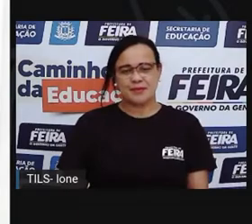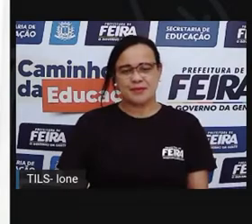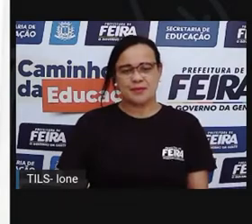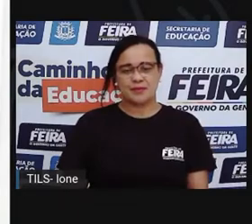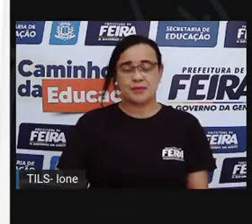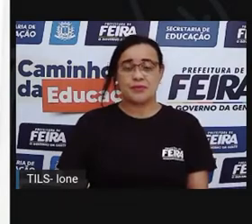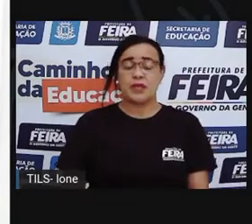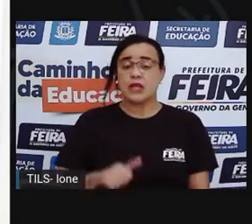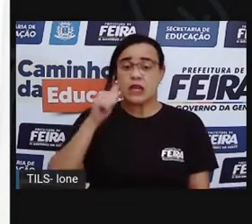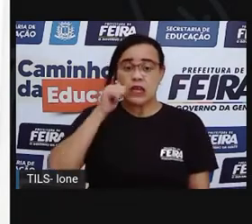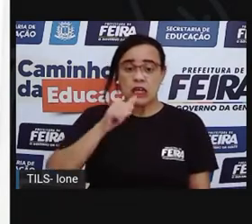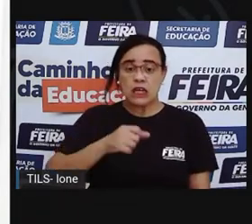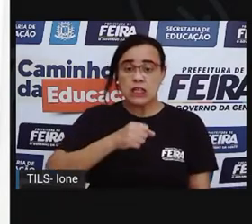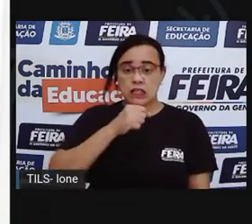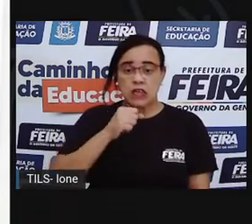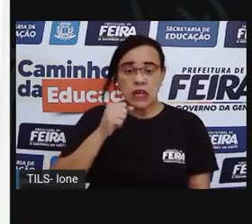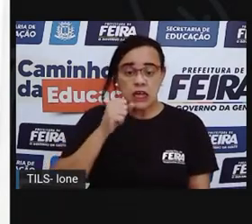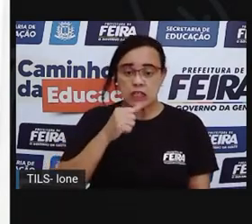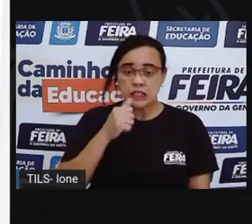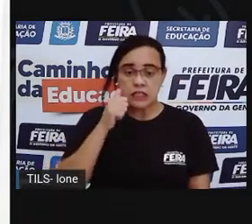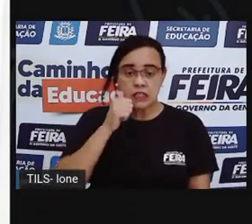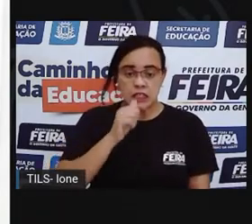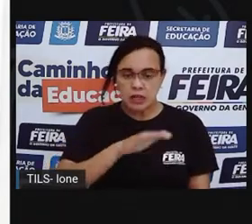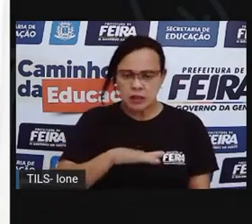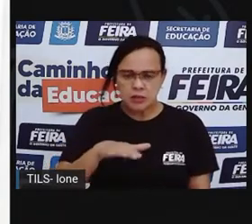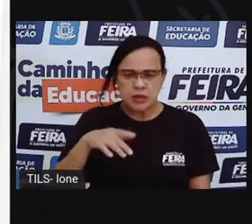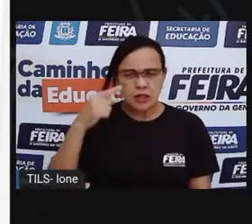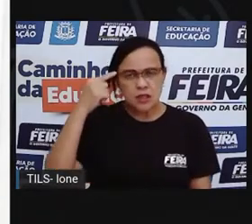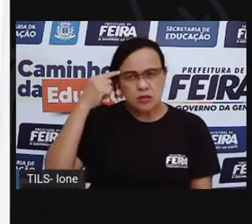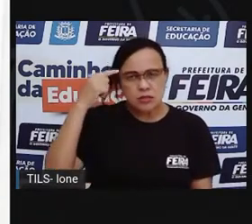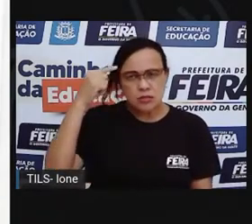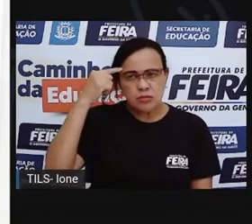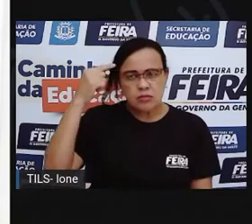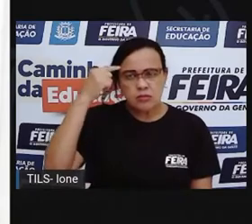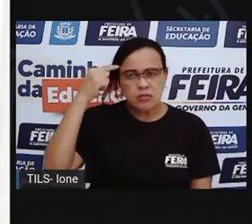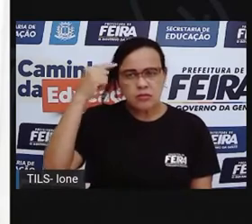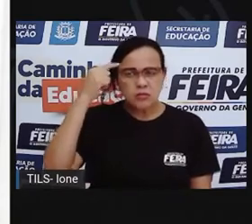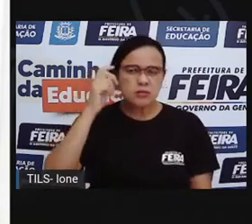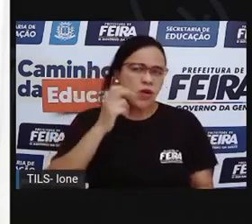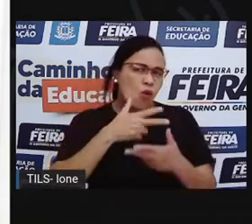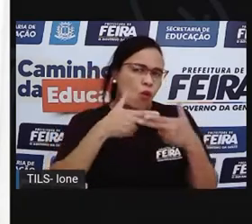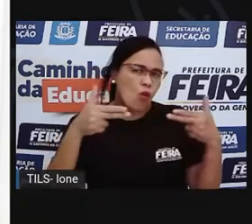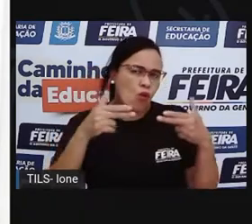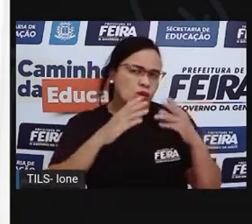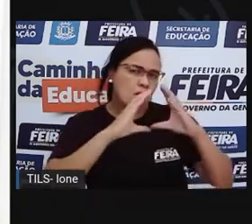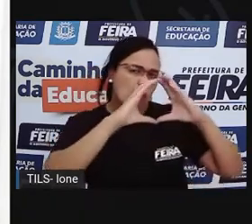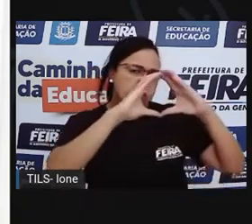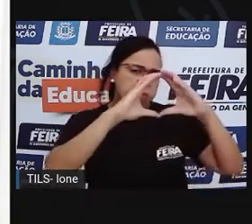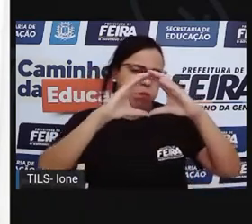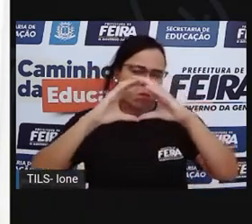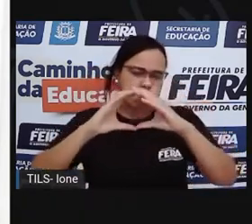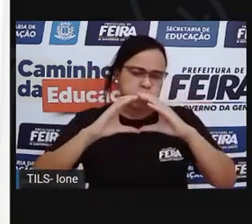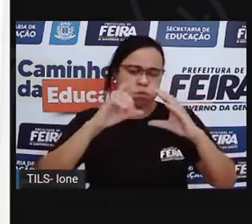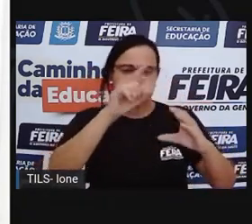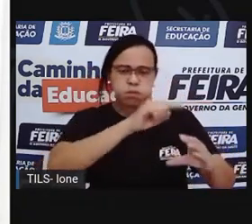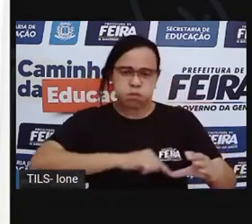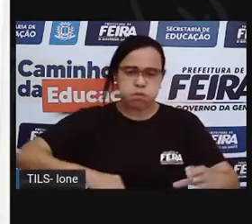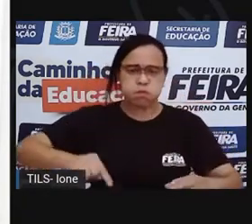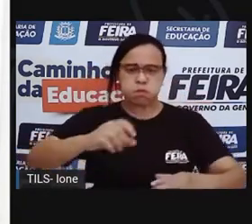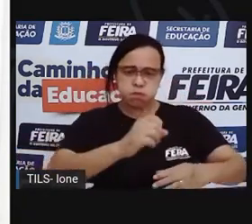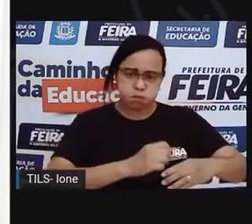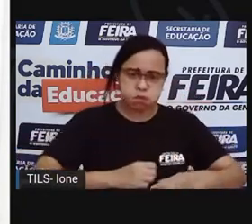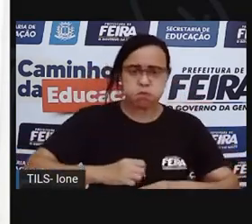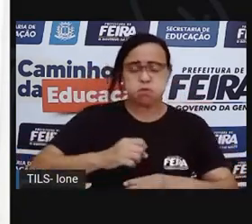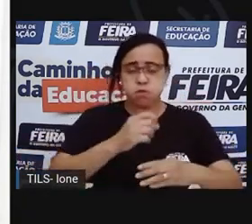Cecília começou a pensar em coisas redondas. Bambolê, bolinha de